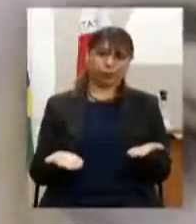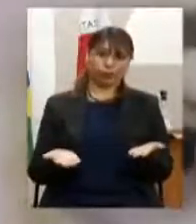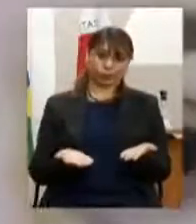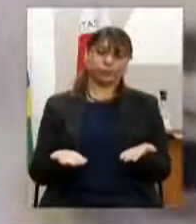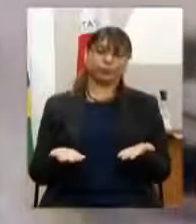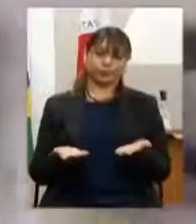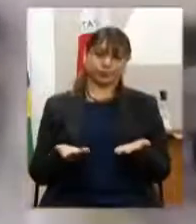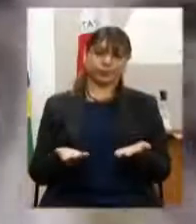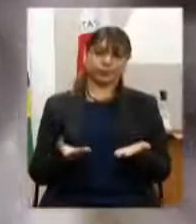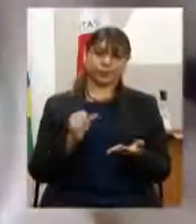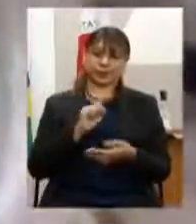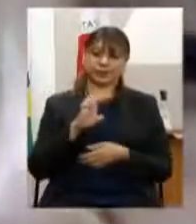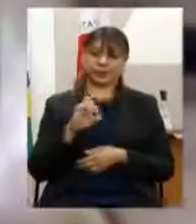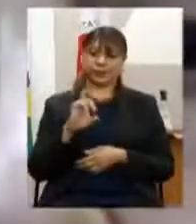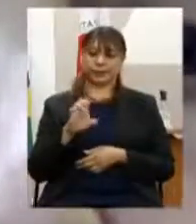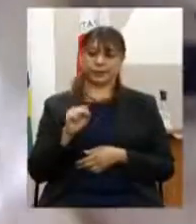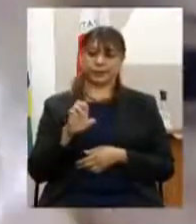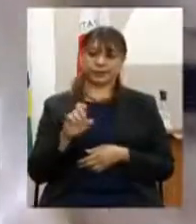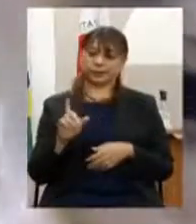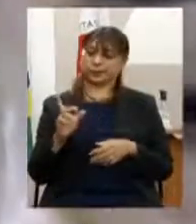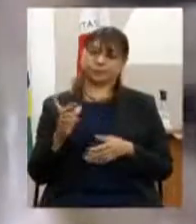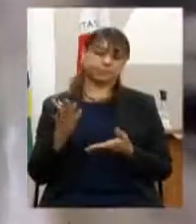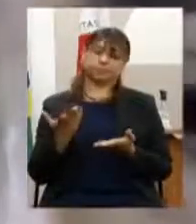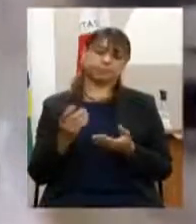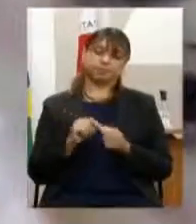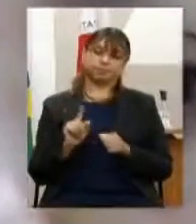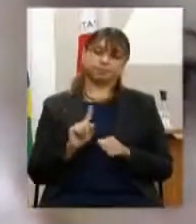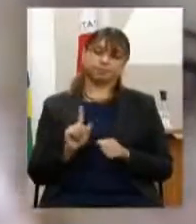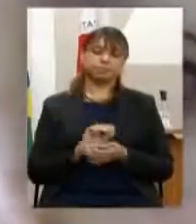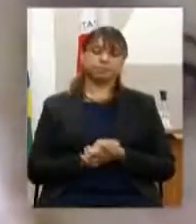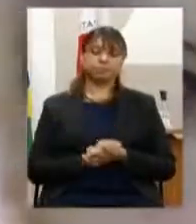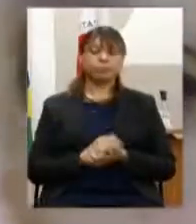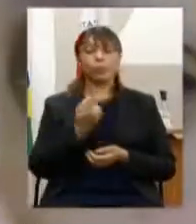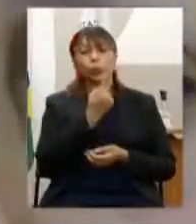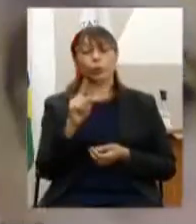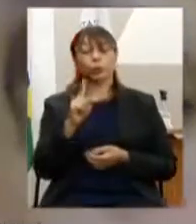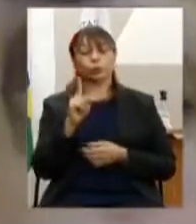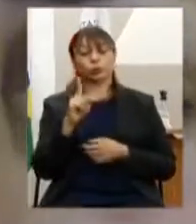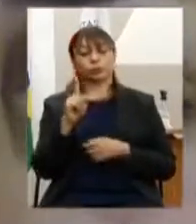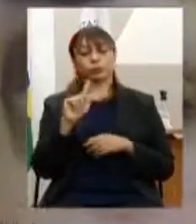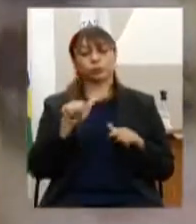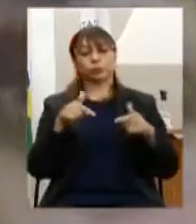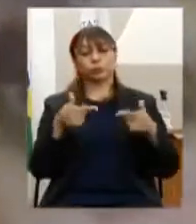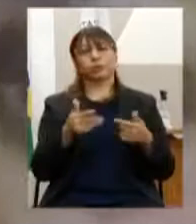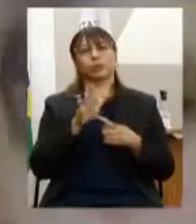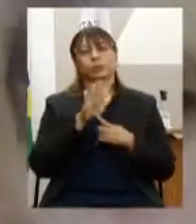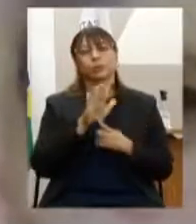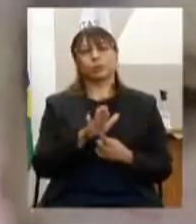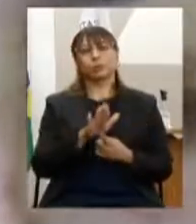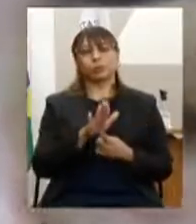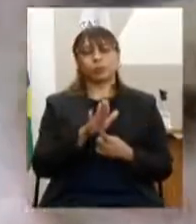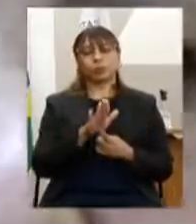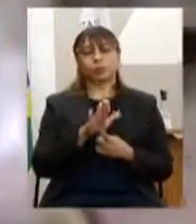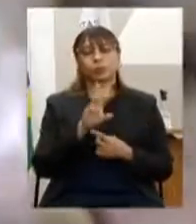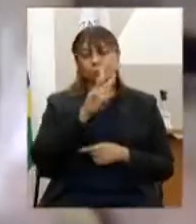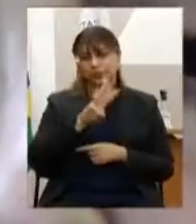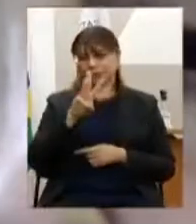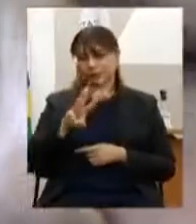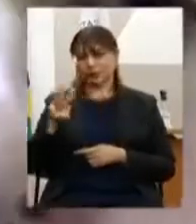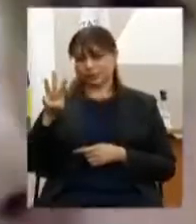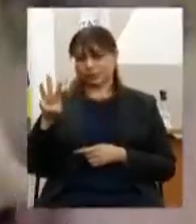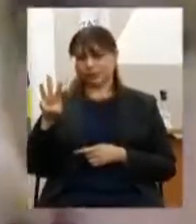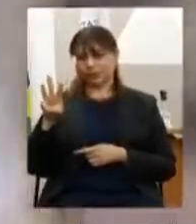CEDESI. E a última ação ela foi apresentada no site da